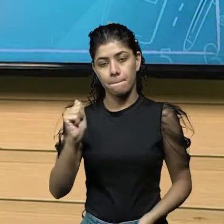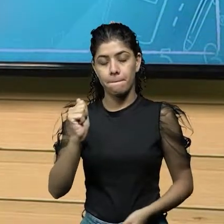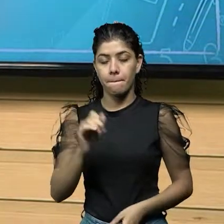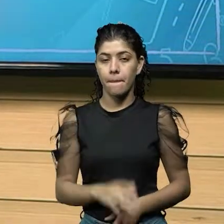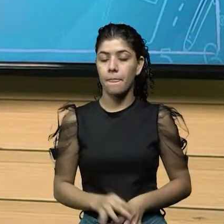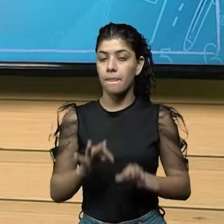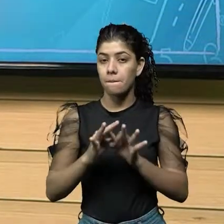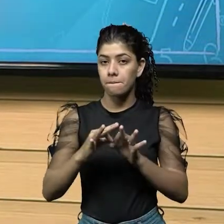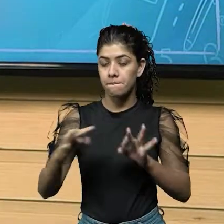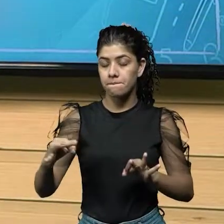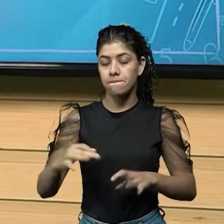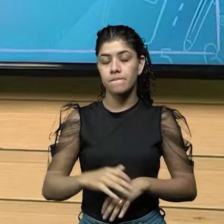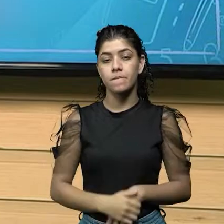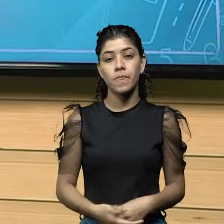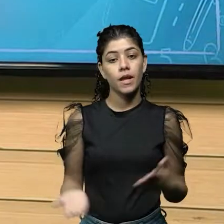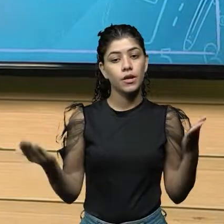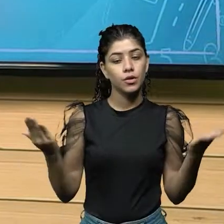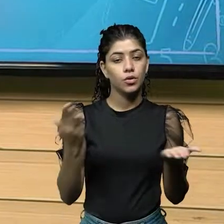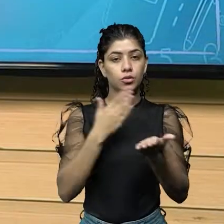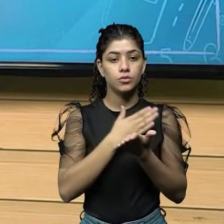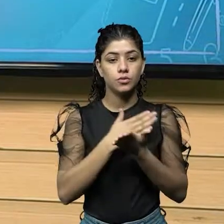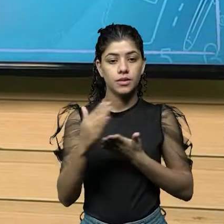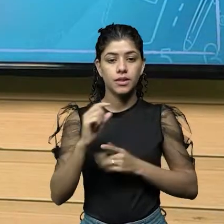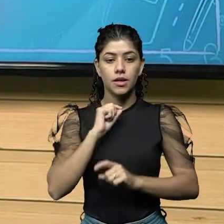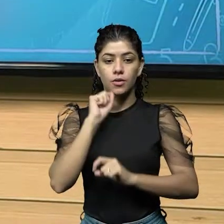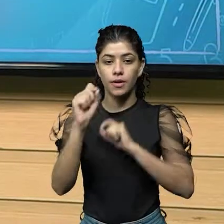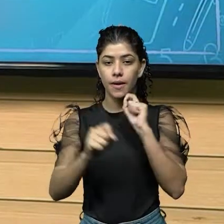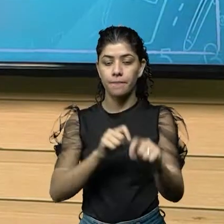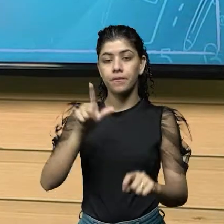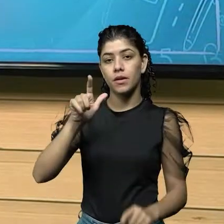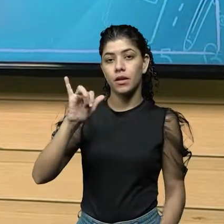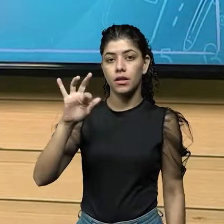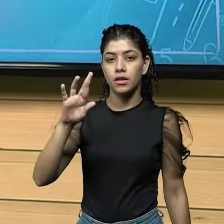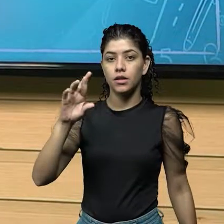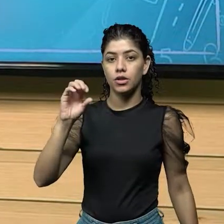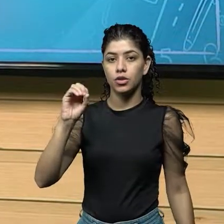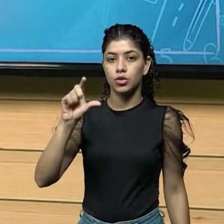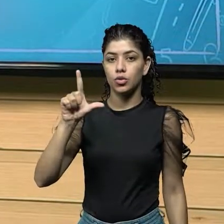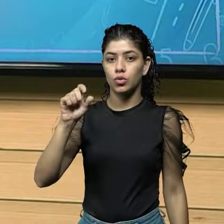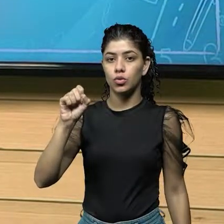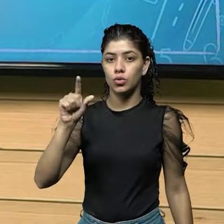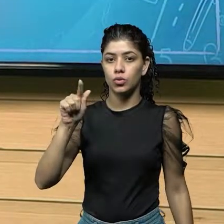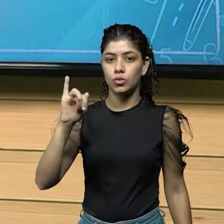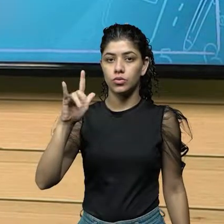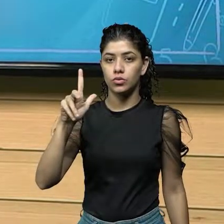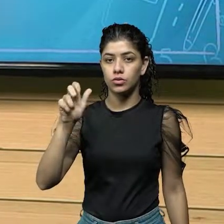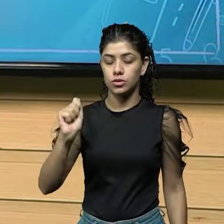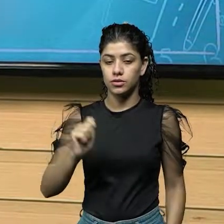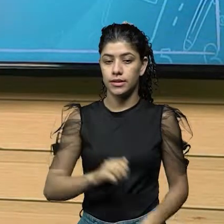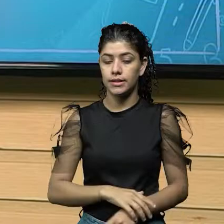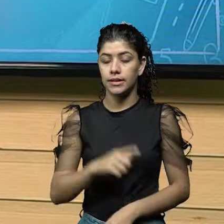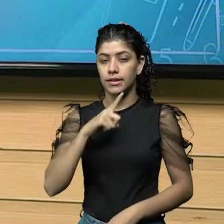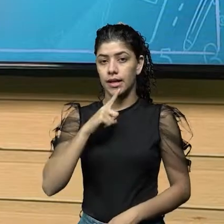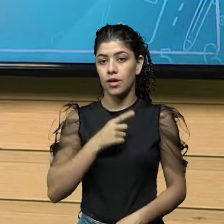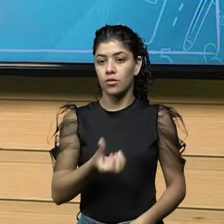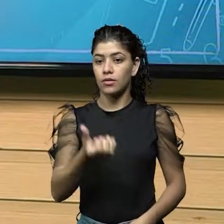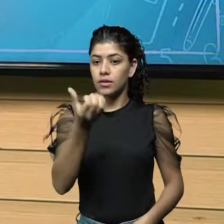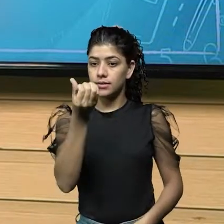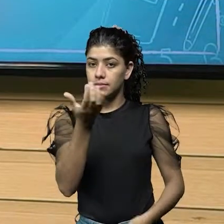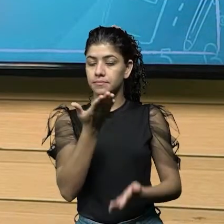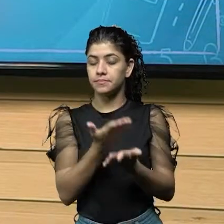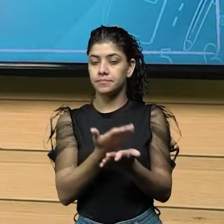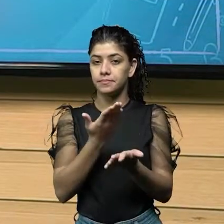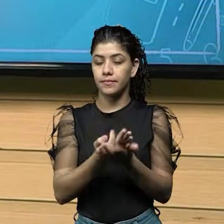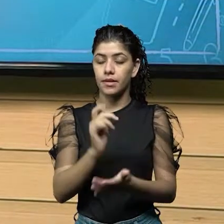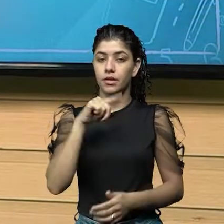Hoje vamos iniciar o conteúdo de metrologia. Essa disciplina será dividida em seis aulas e a gente vai